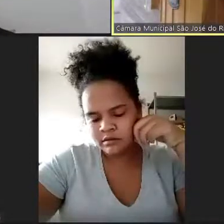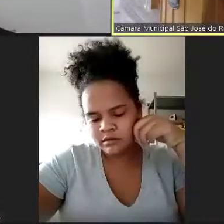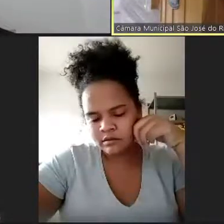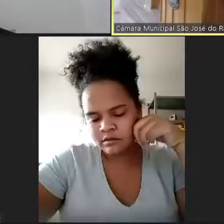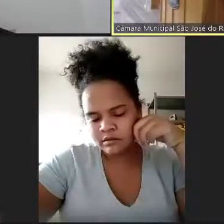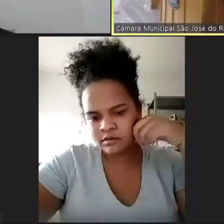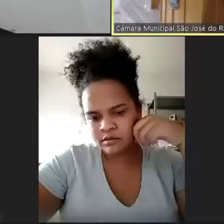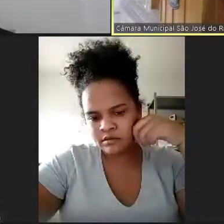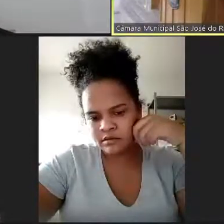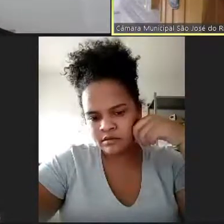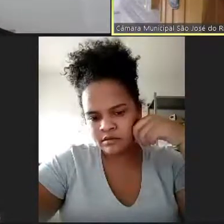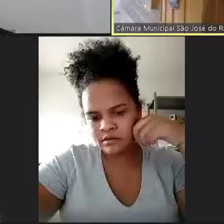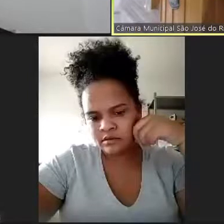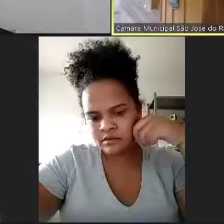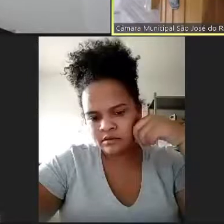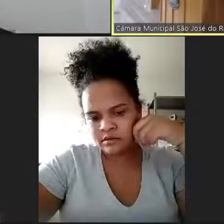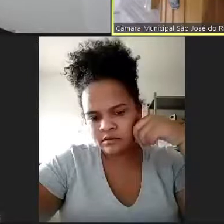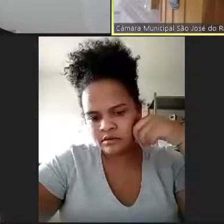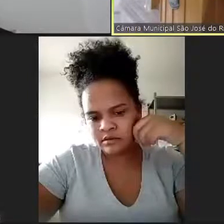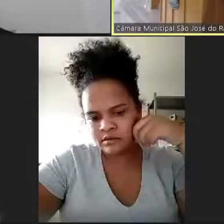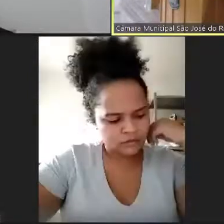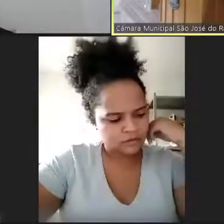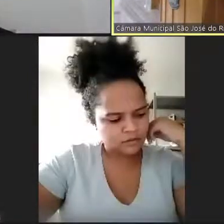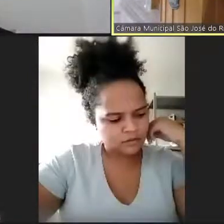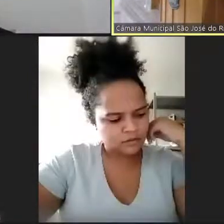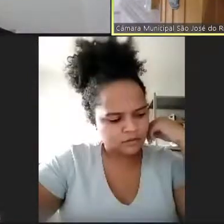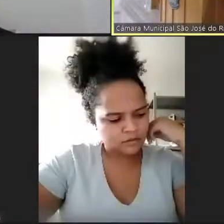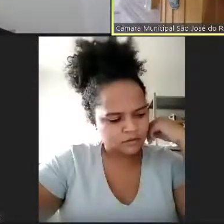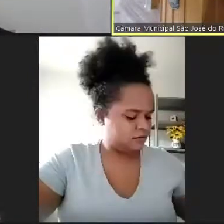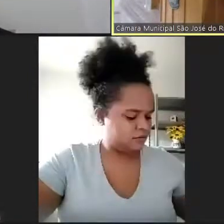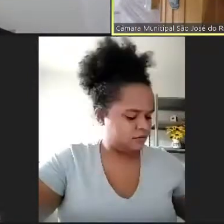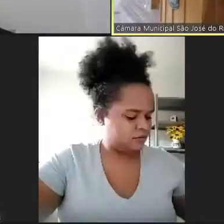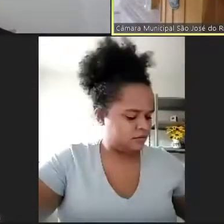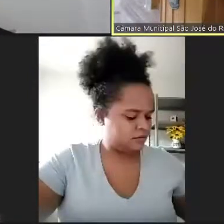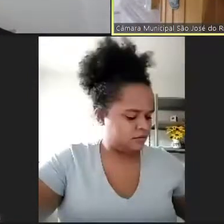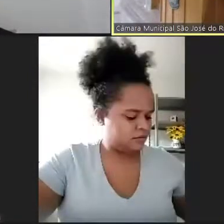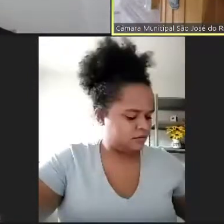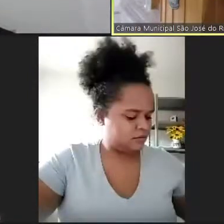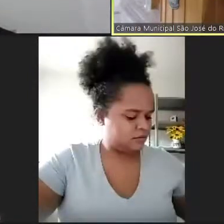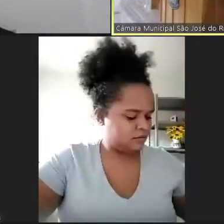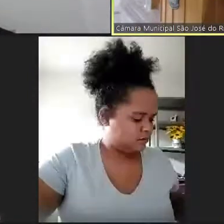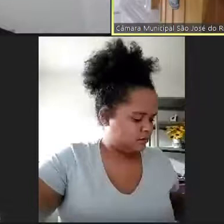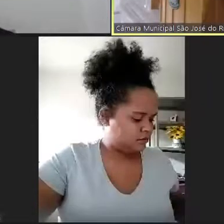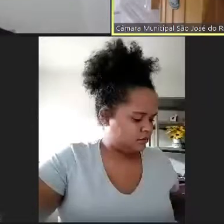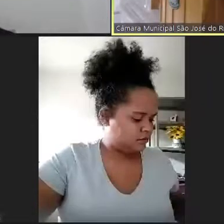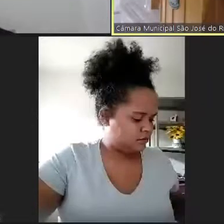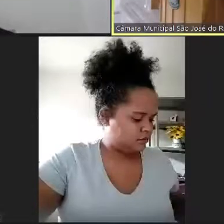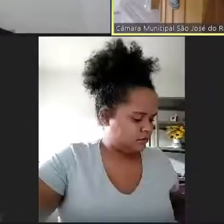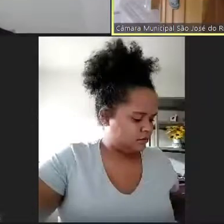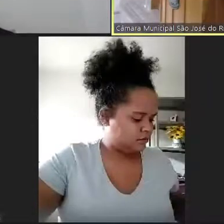Toco, por exemplo, mora ali na Santa Luzia e aí fica bastante complicado. Tá bom? Então, eu fiz essa indicação,